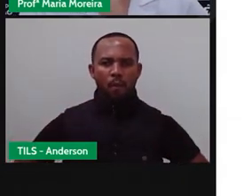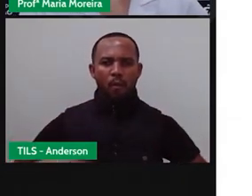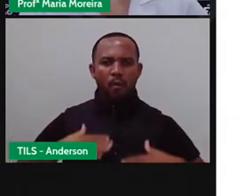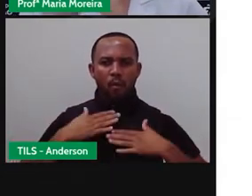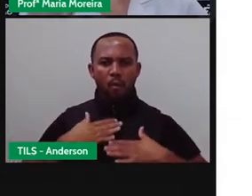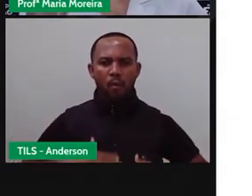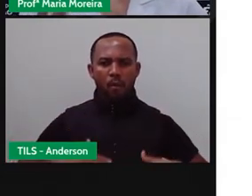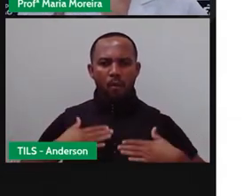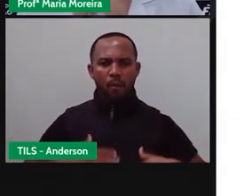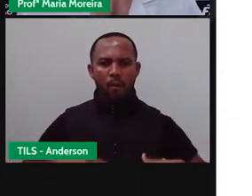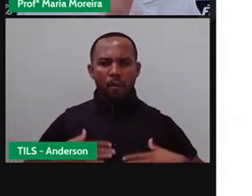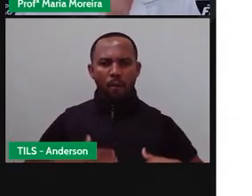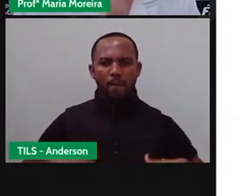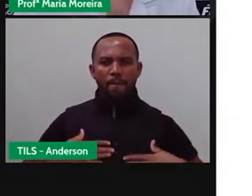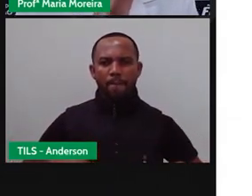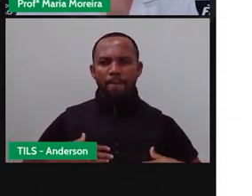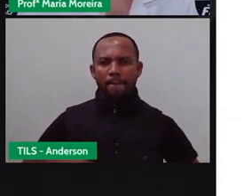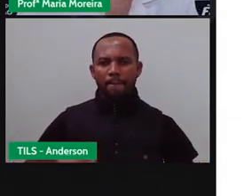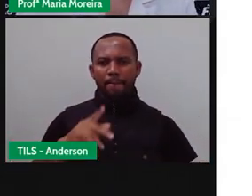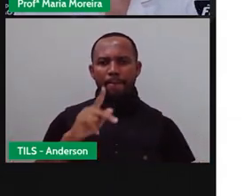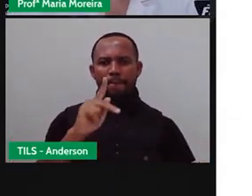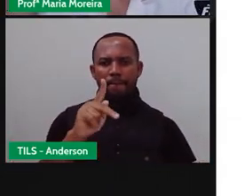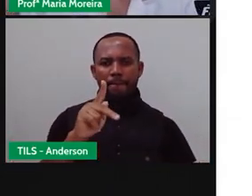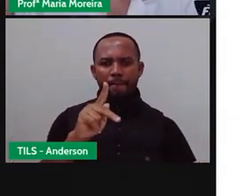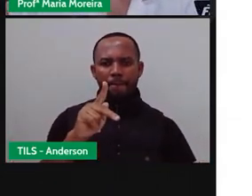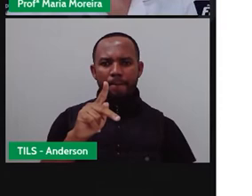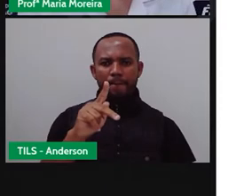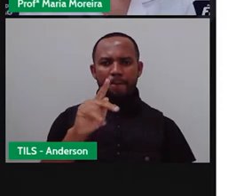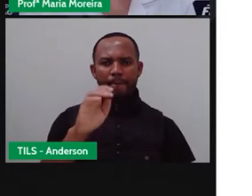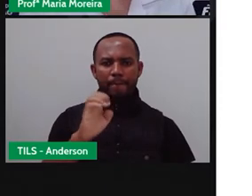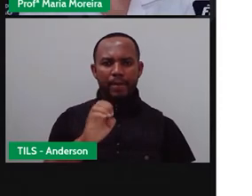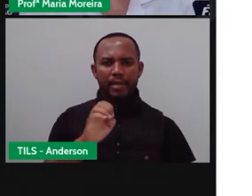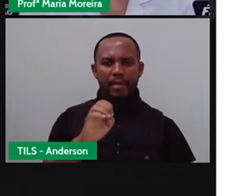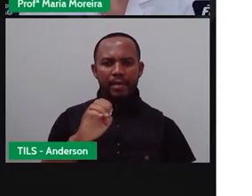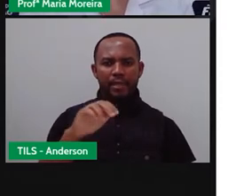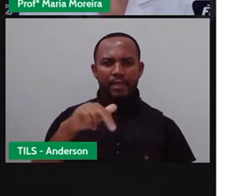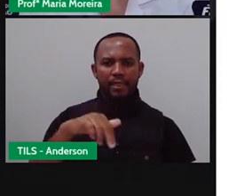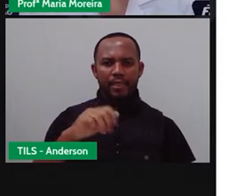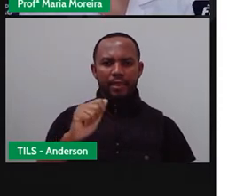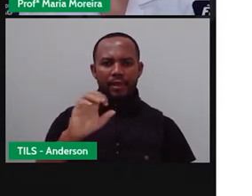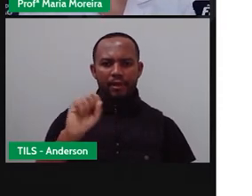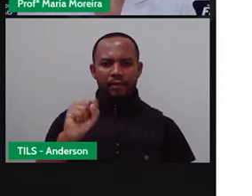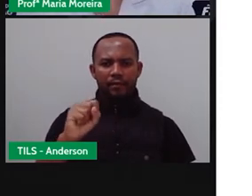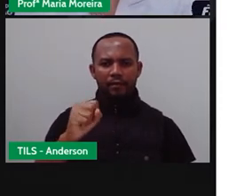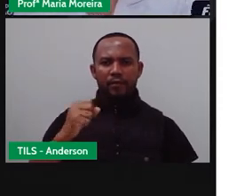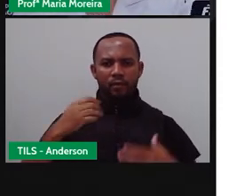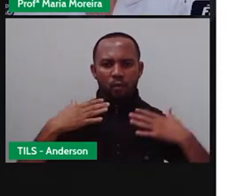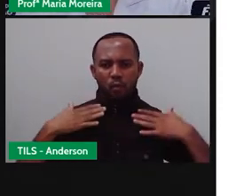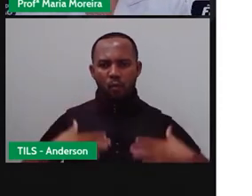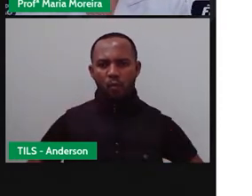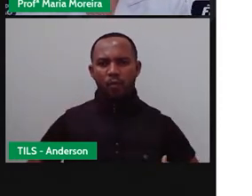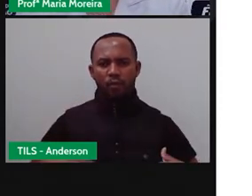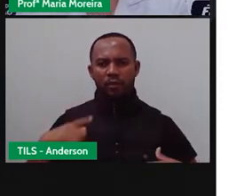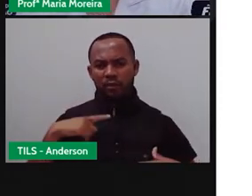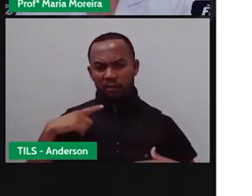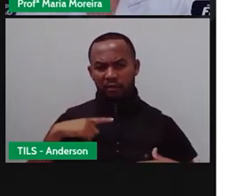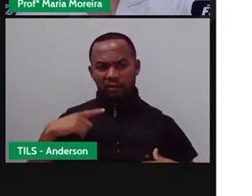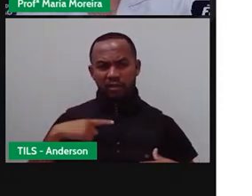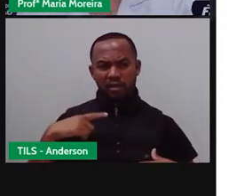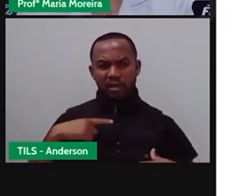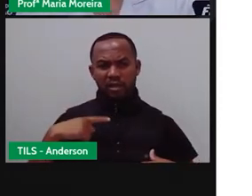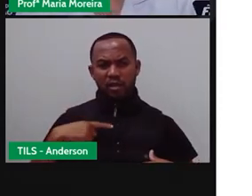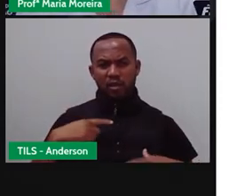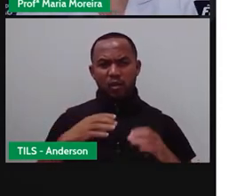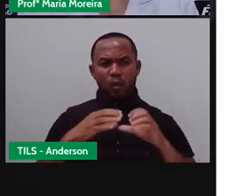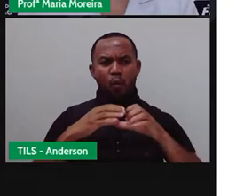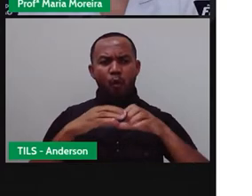nascem de ovos, ou seja, eles têm uma gestação o quê? Externa, né? O animal, ele vai colocar, a ave, ela vai colocar o